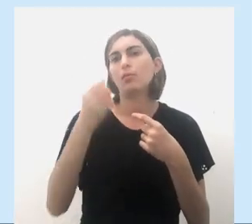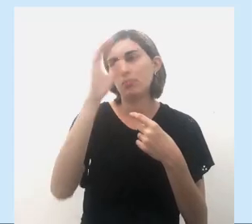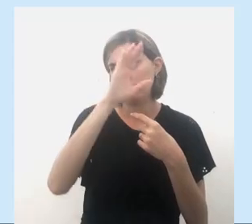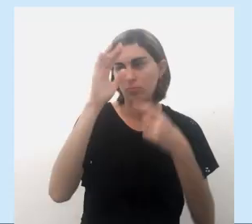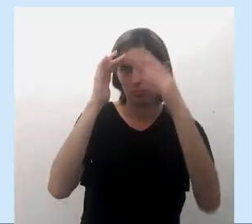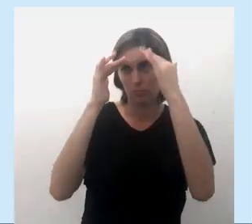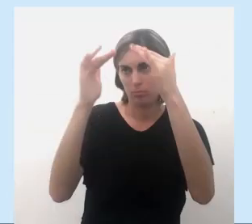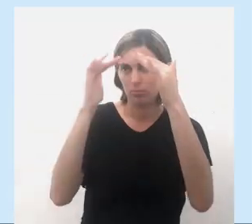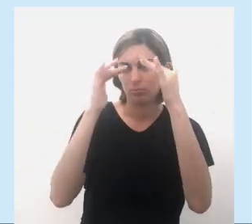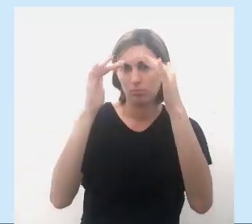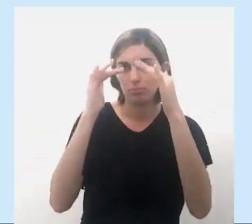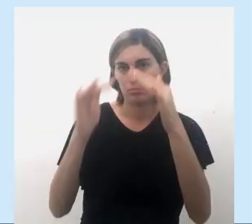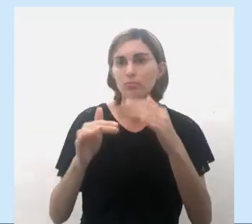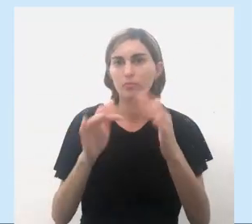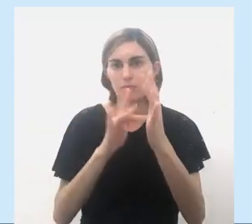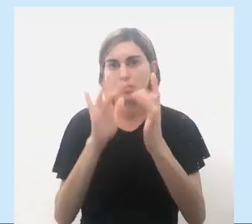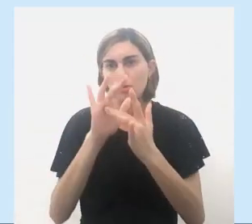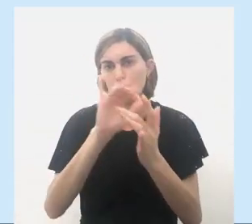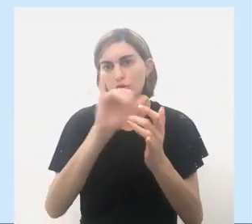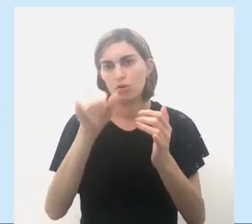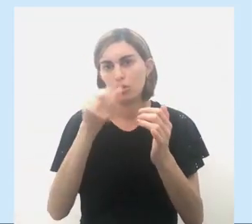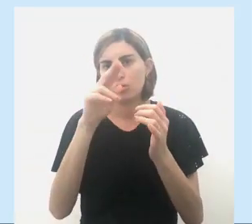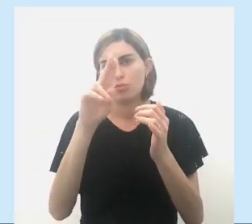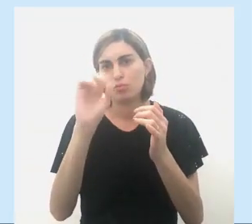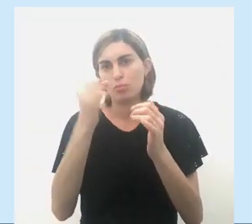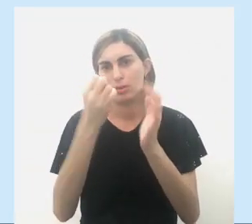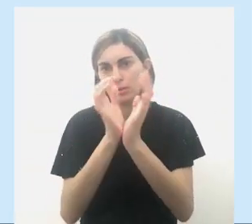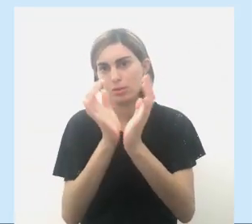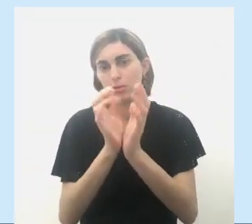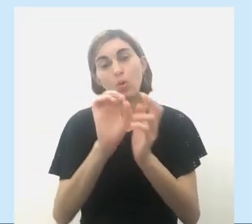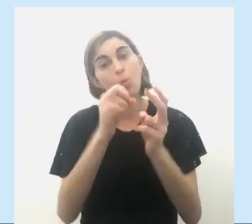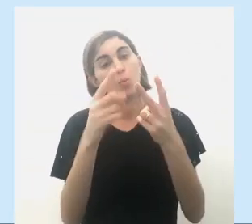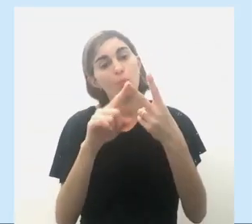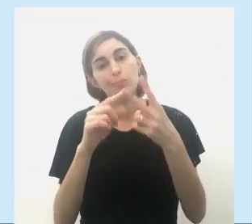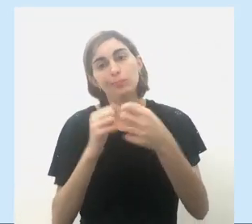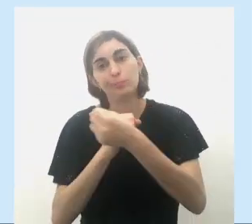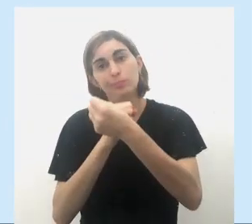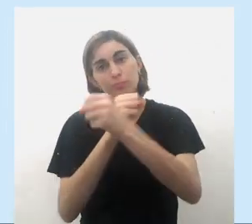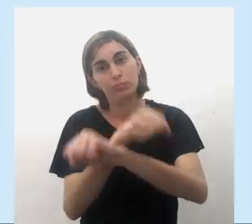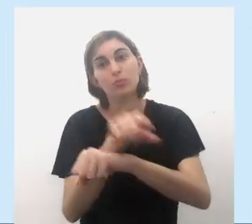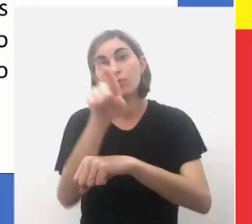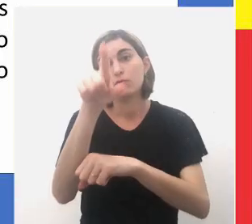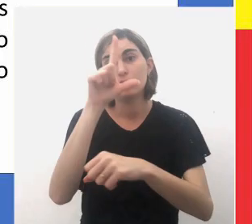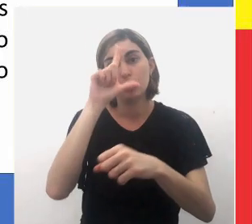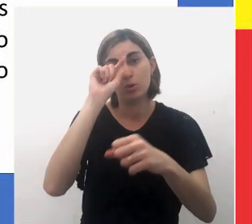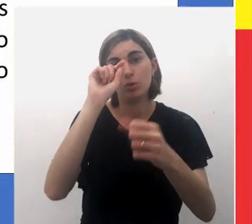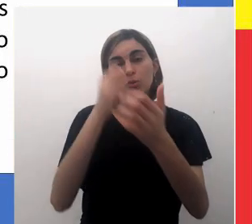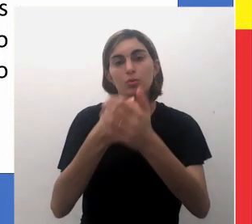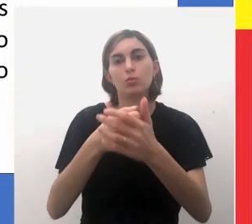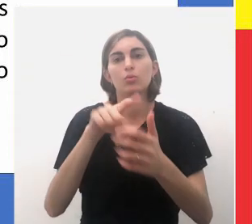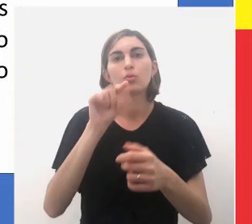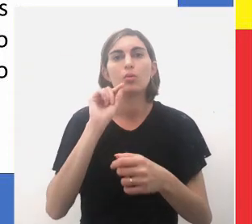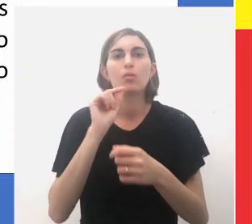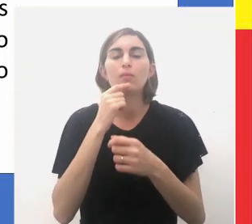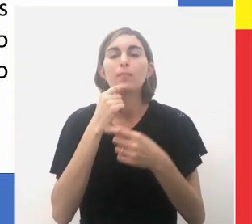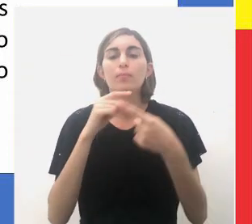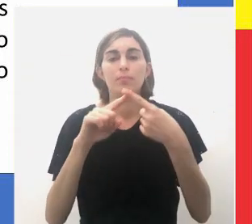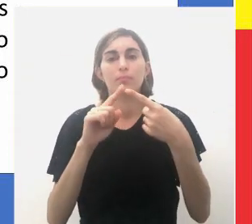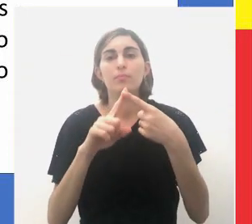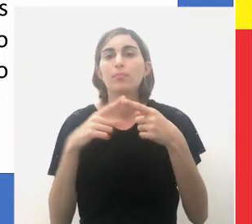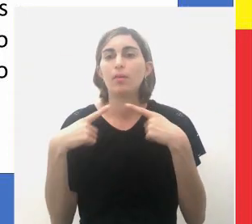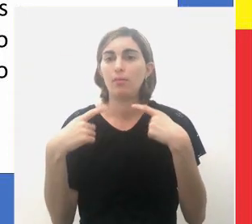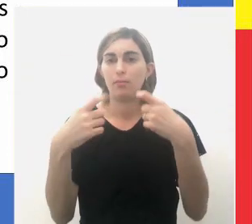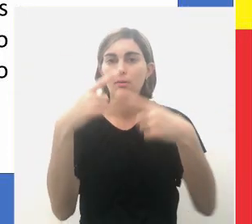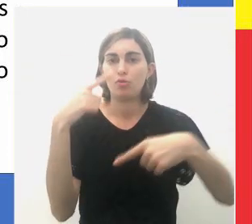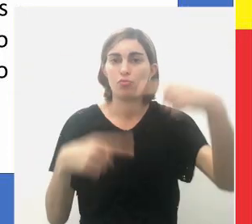catequizarem com os jesuítas, ou serem escravizados. Escolha. Então, aí surge aí, primeiro, a